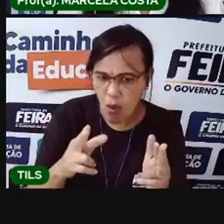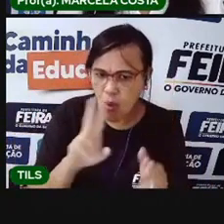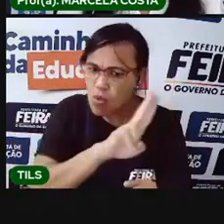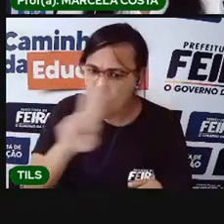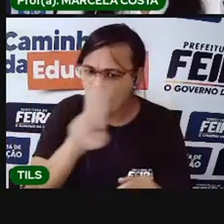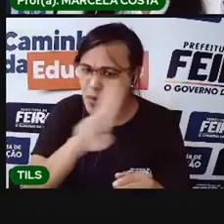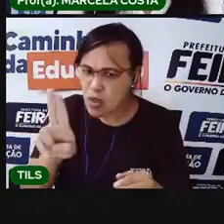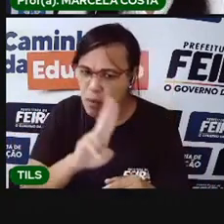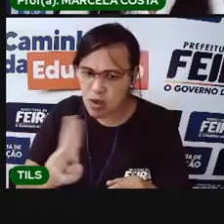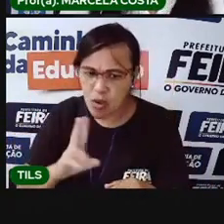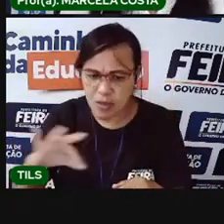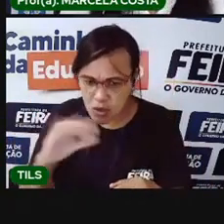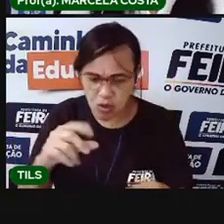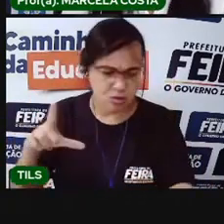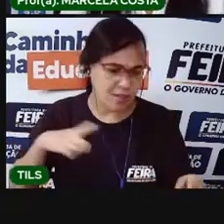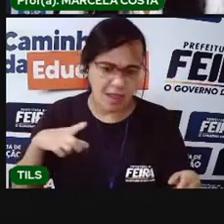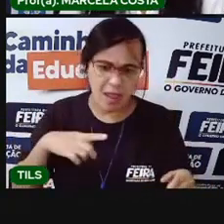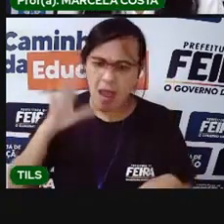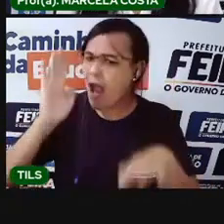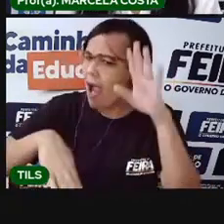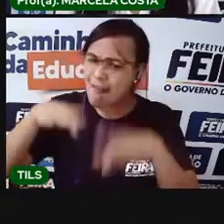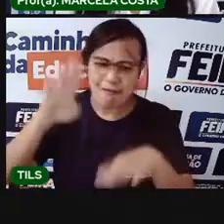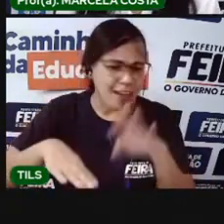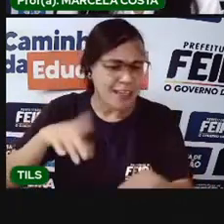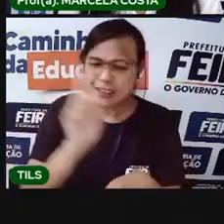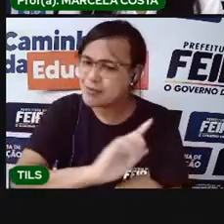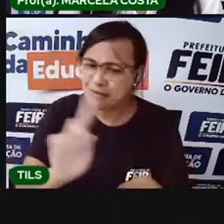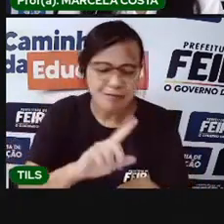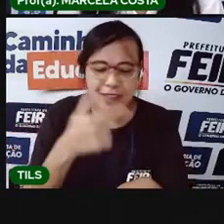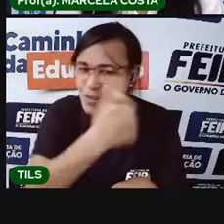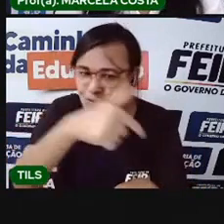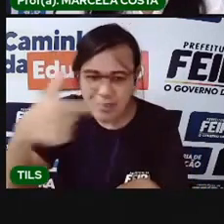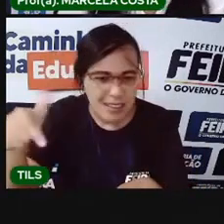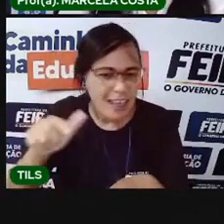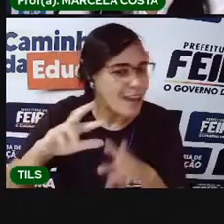Tem crianças que só têm o nome da mãe ou só têm o nome do pai.